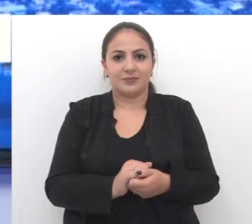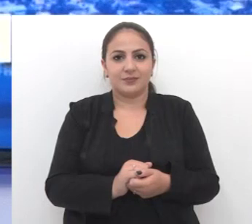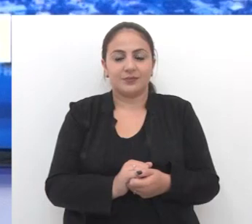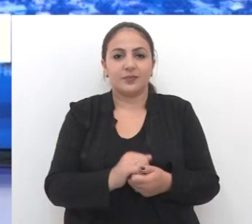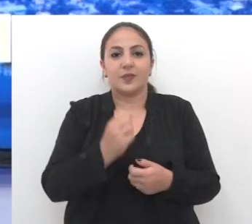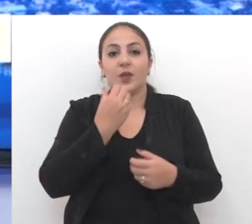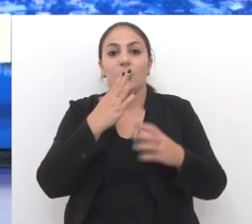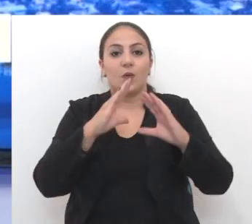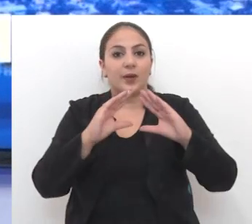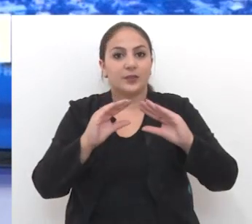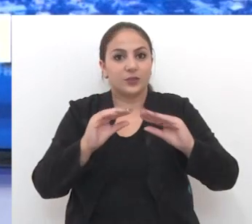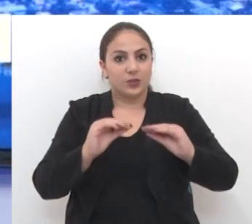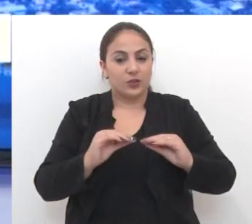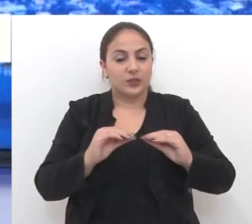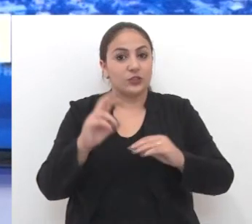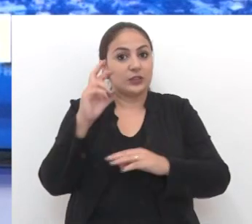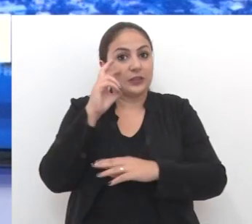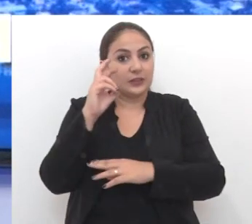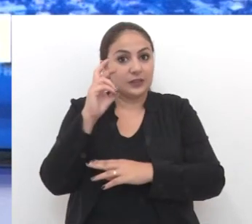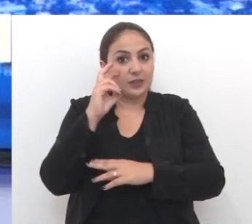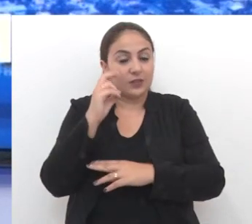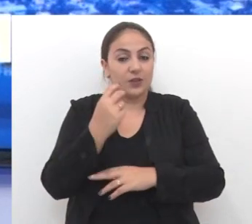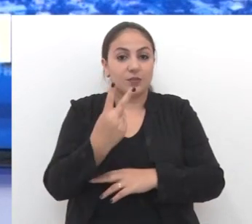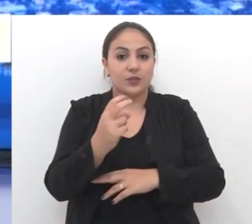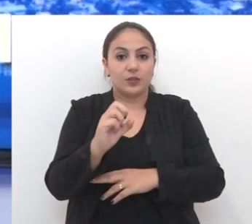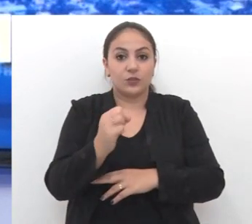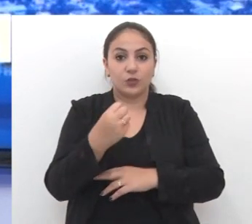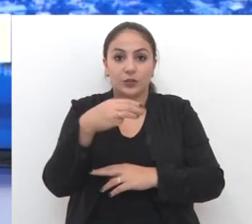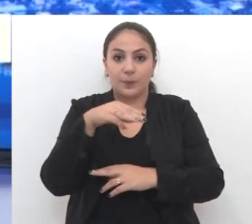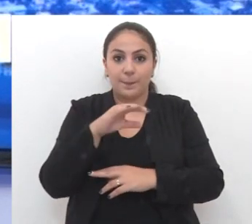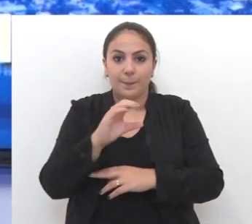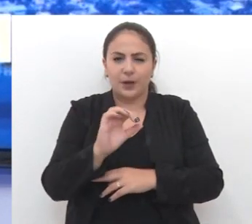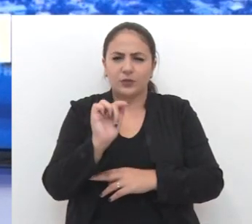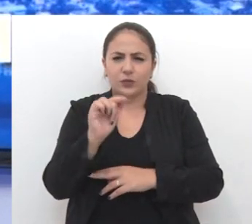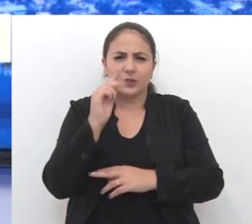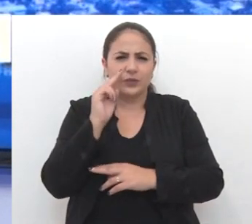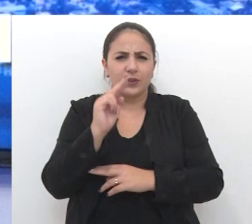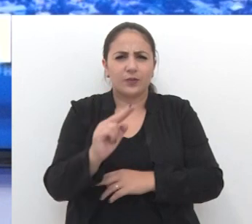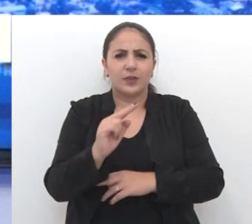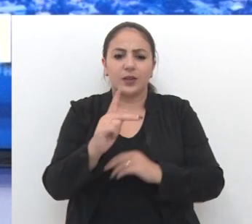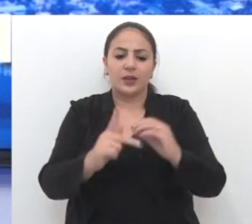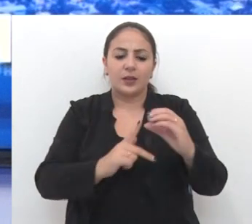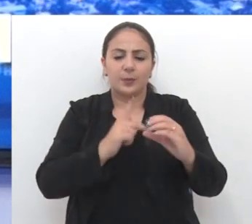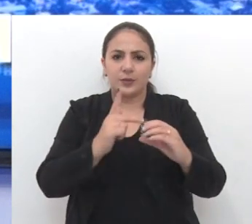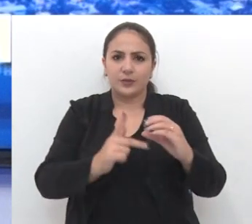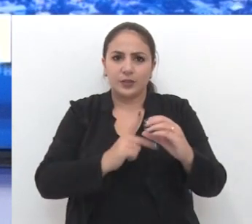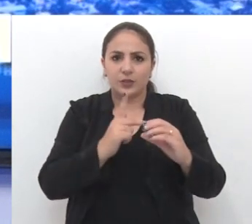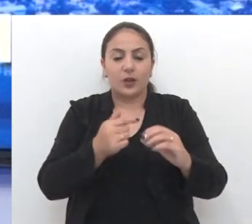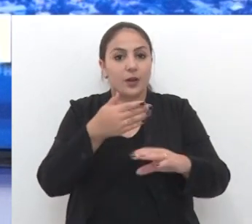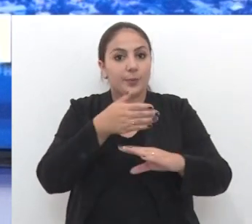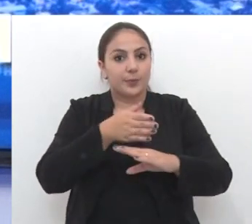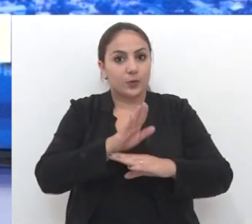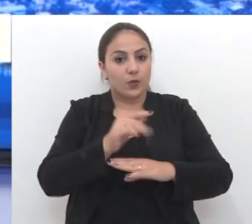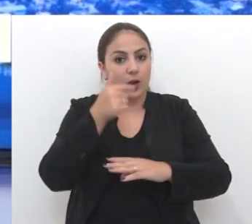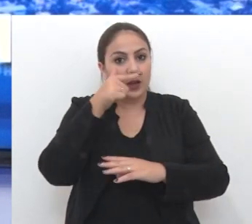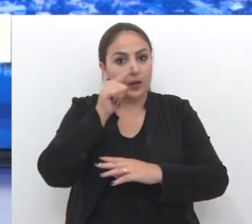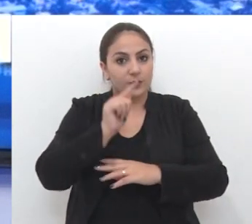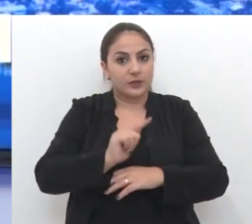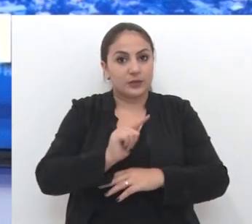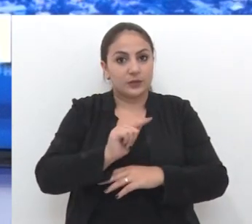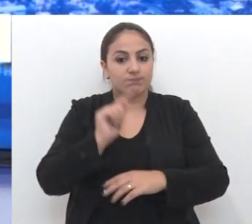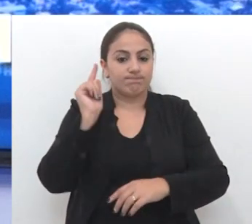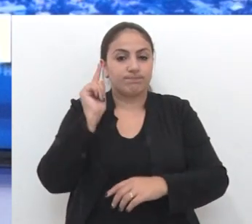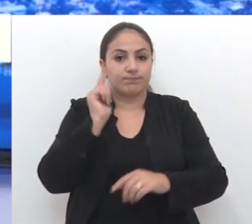Boa noite, quinta-feira, 28 de março, você vai ver que o Legislativo aprovou a revisão de